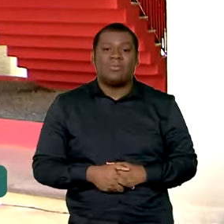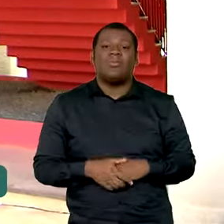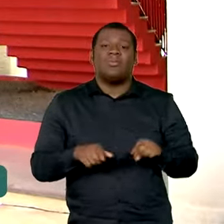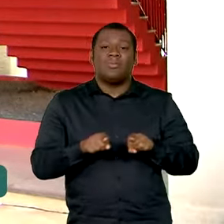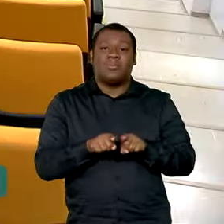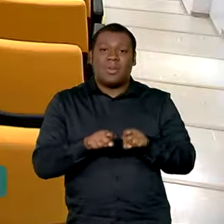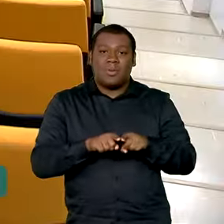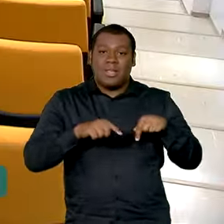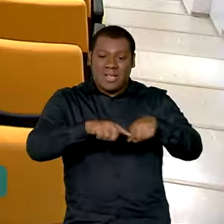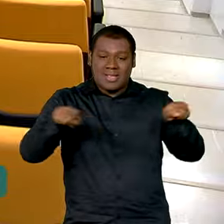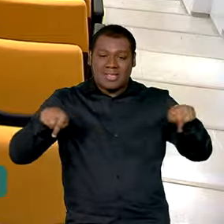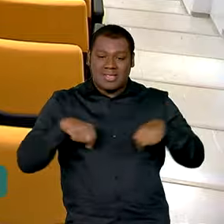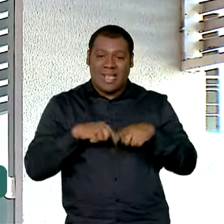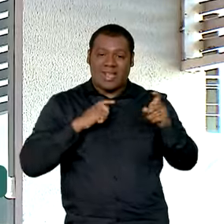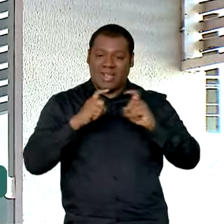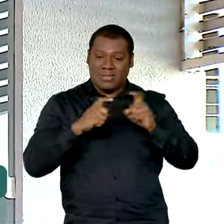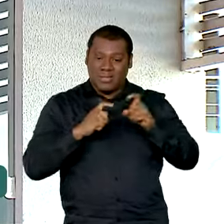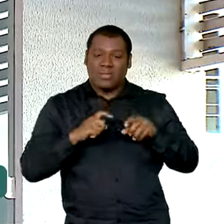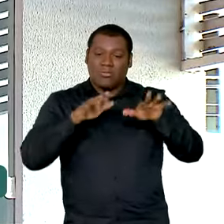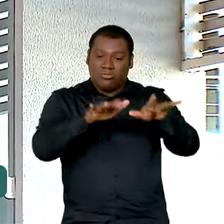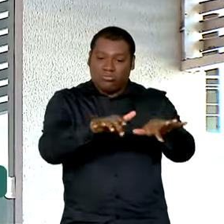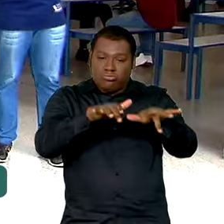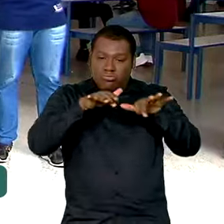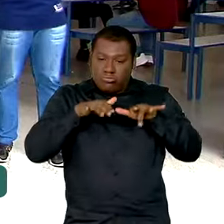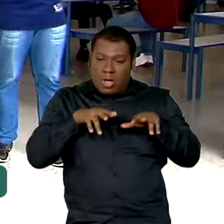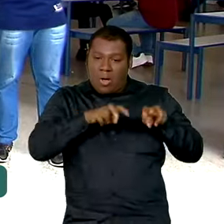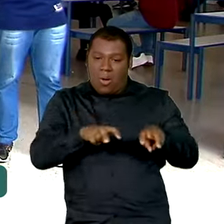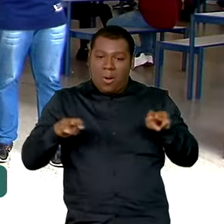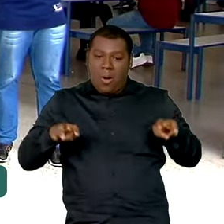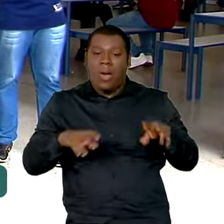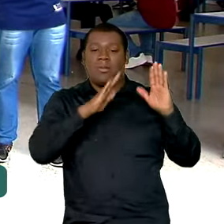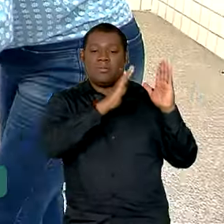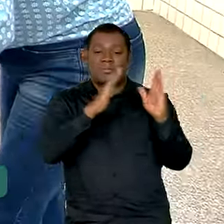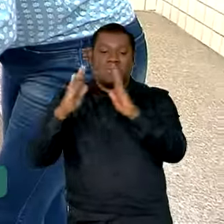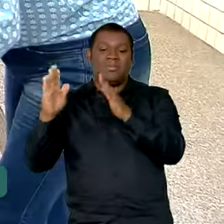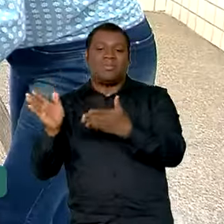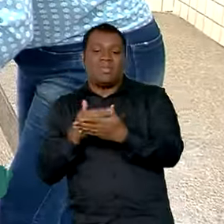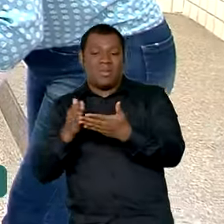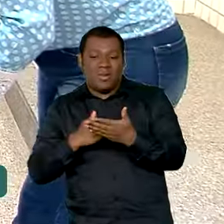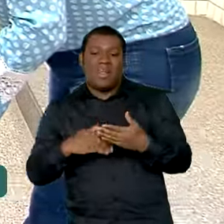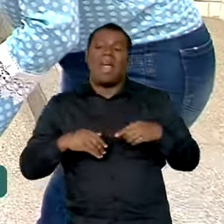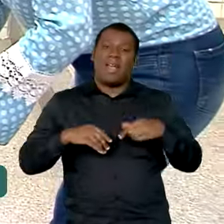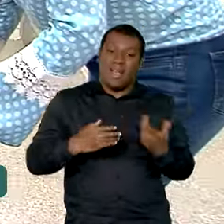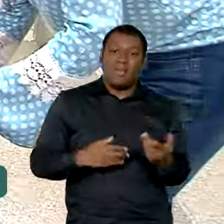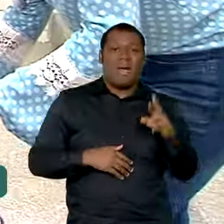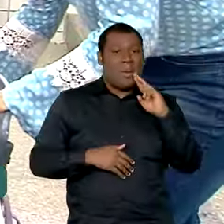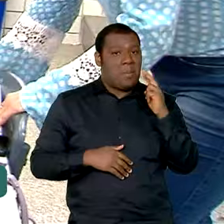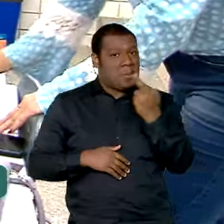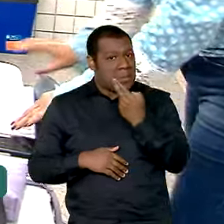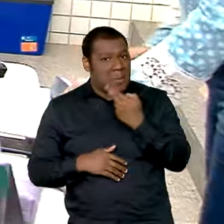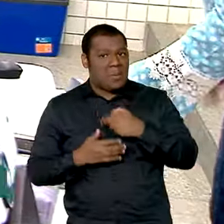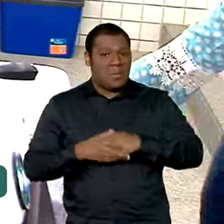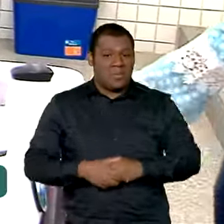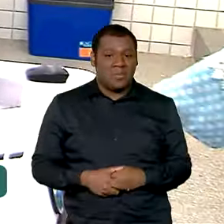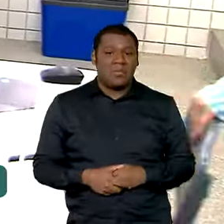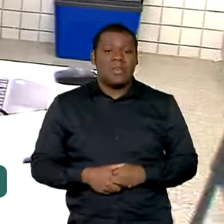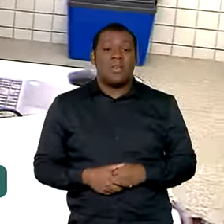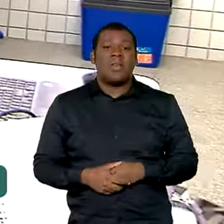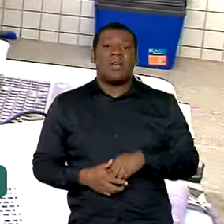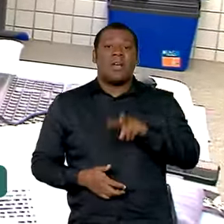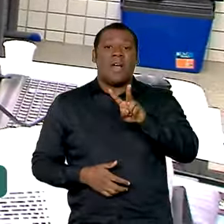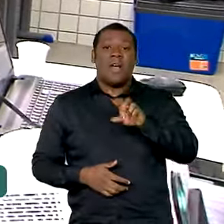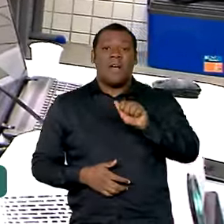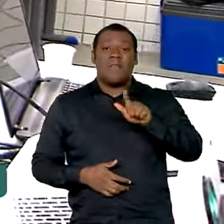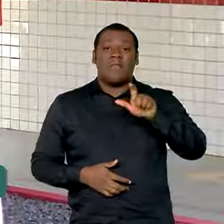administrativos, auditório, biblioteca e cantina. E tem capacidade para atender 4